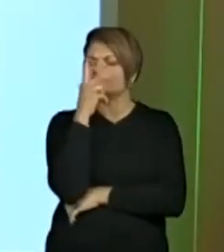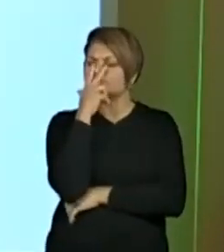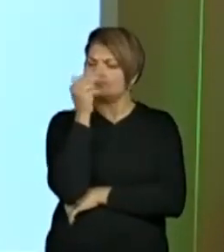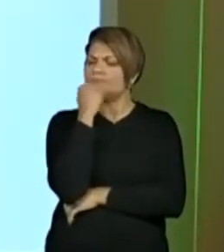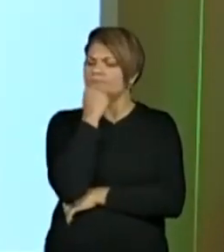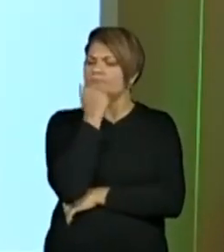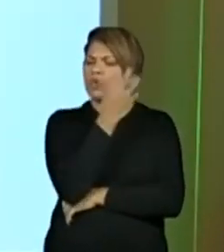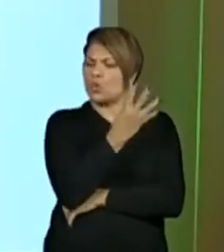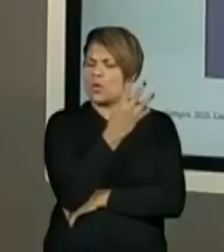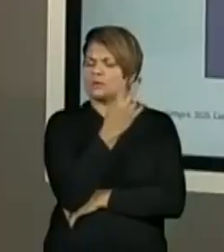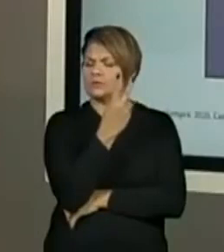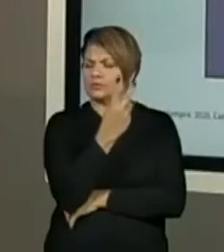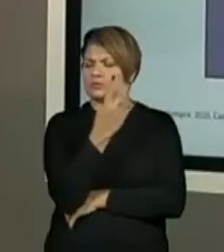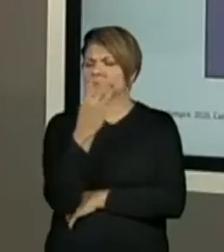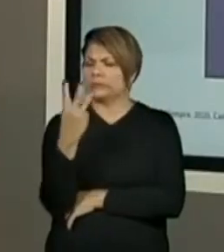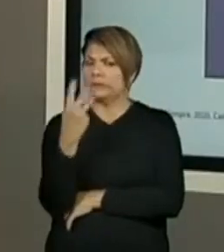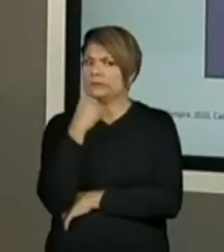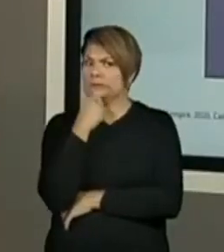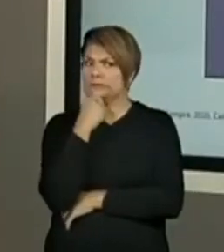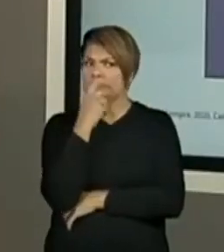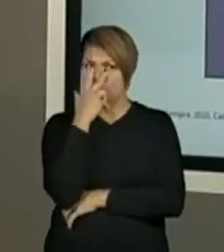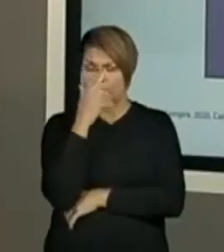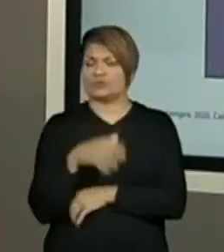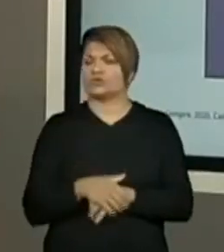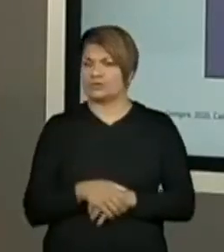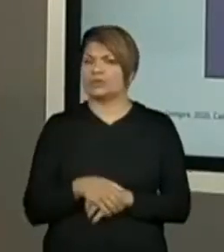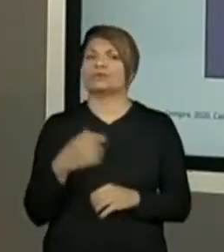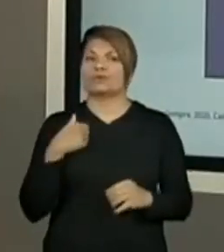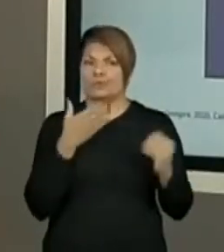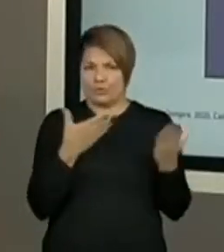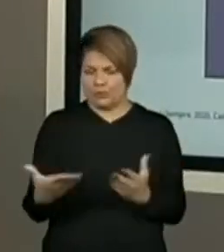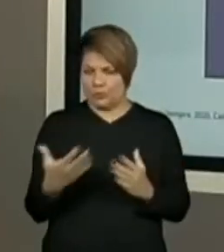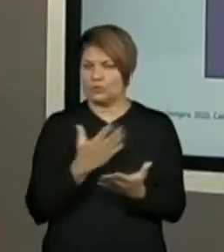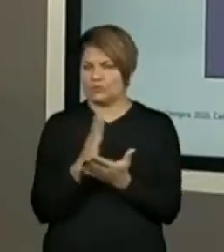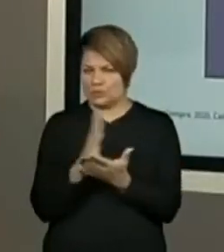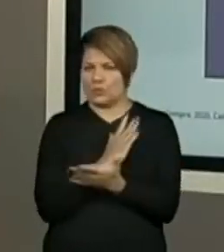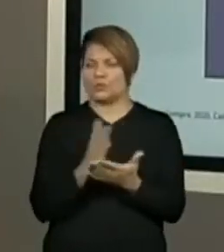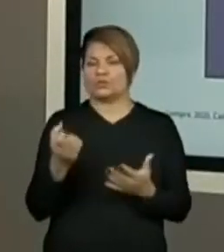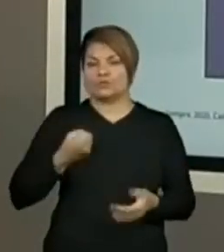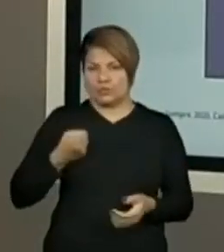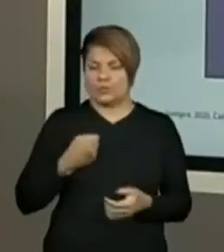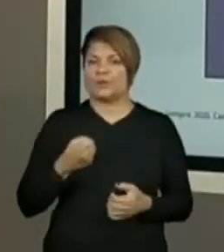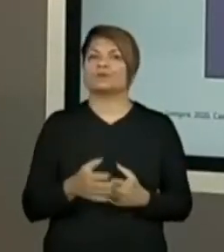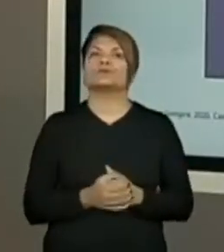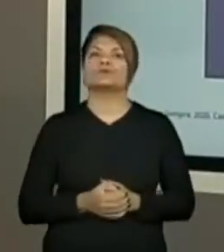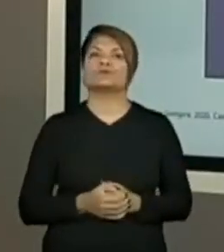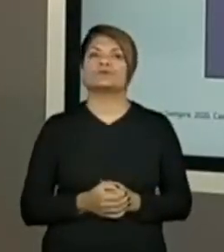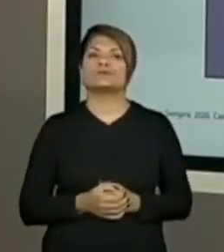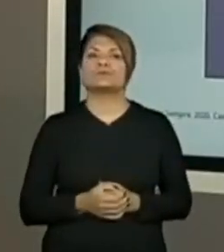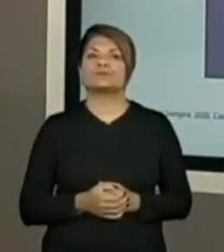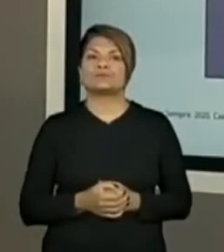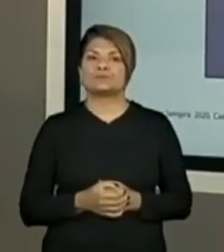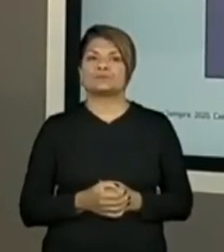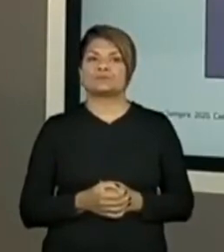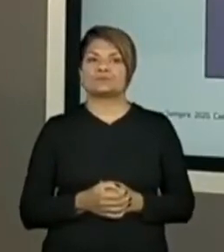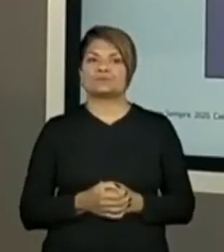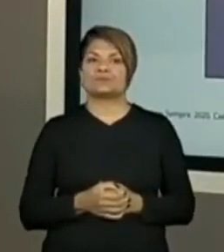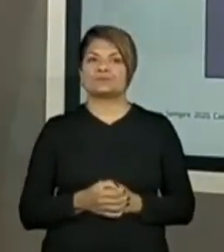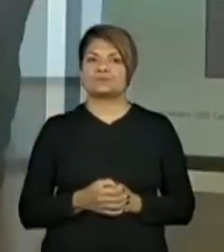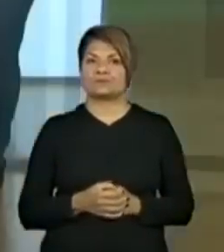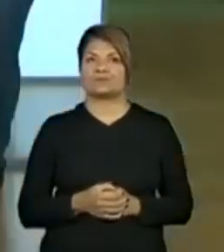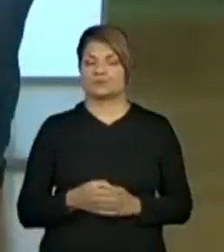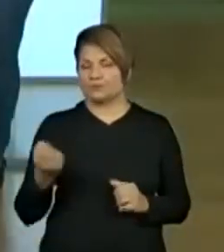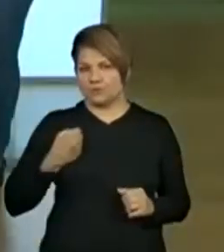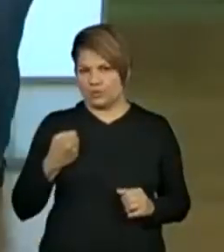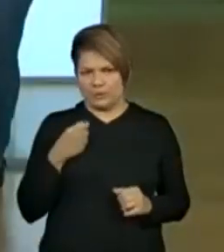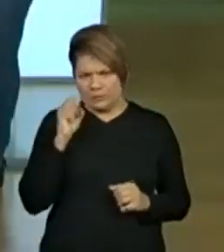É? Isso. A Pro trouxe aqui alguns números, tá? Móveis. Se